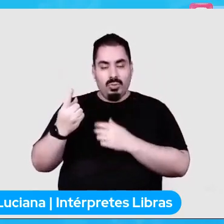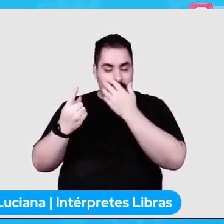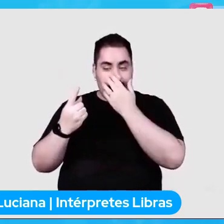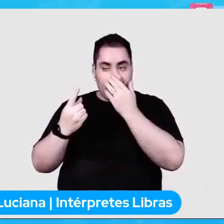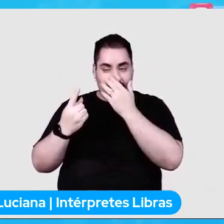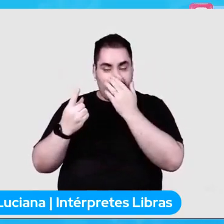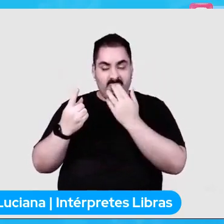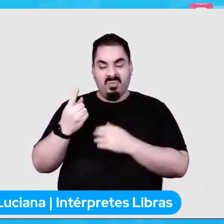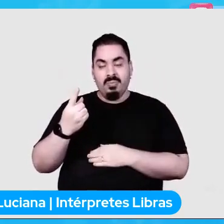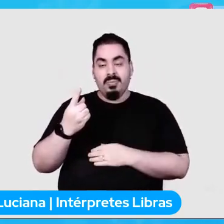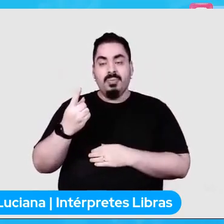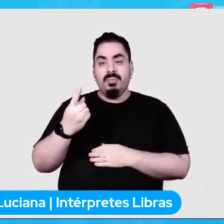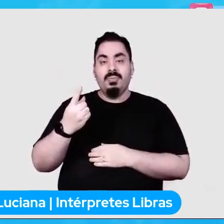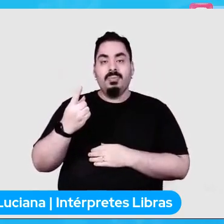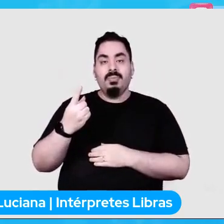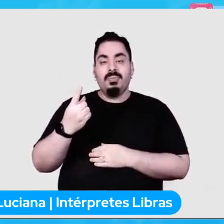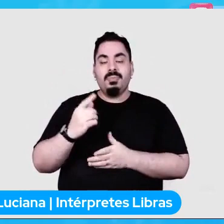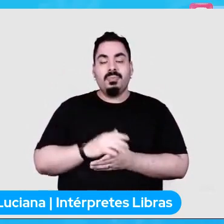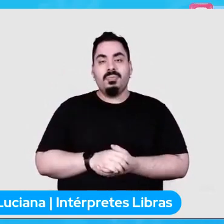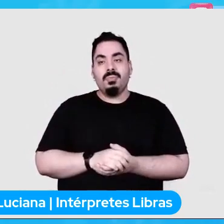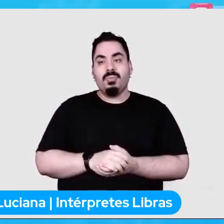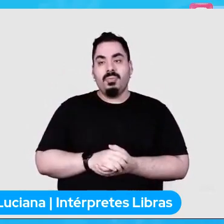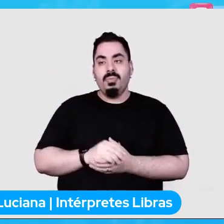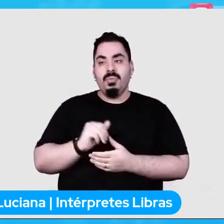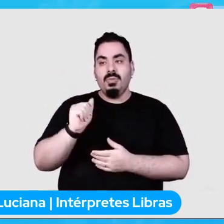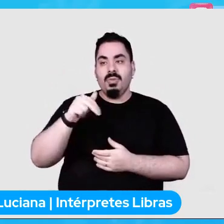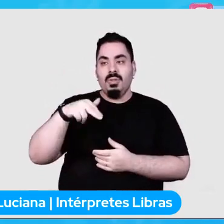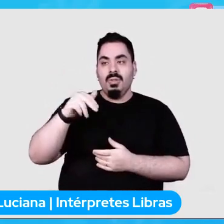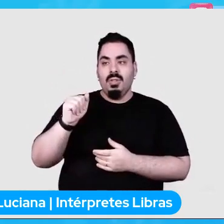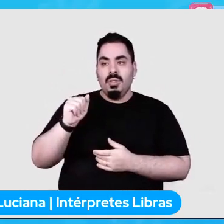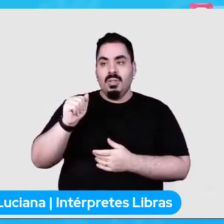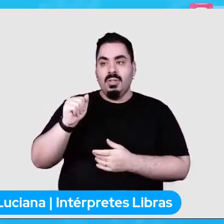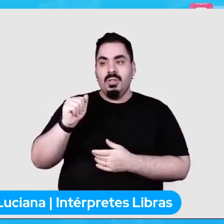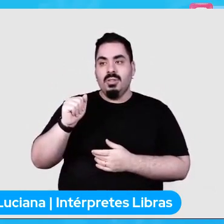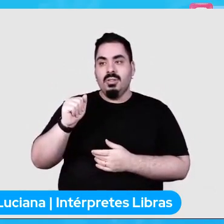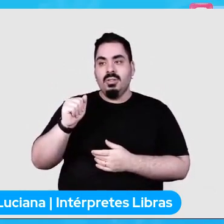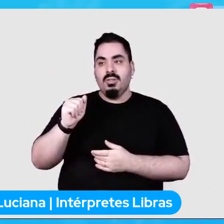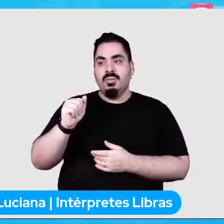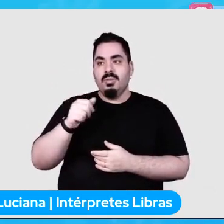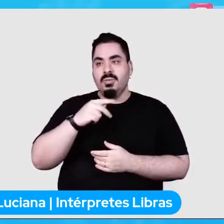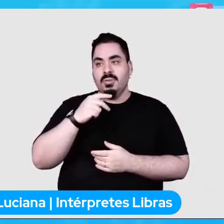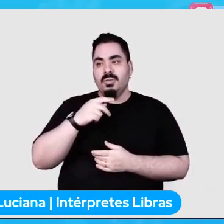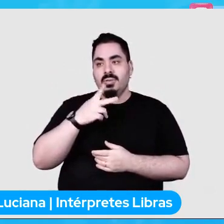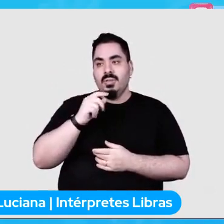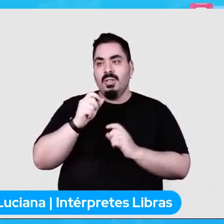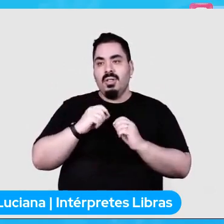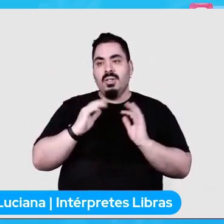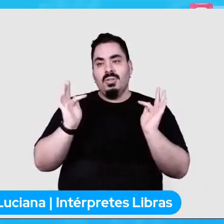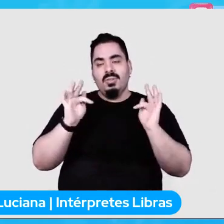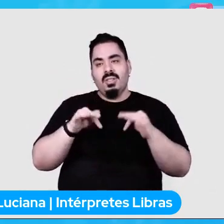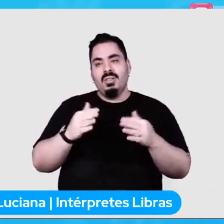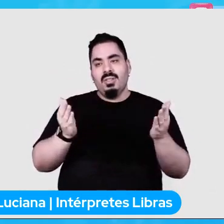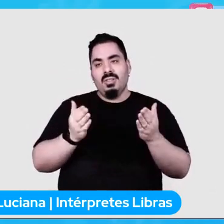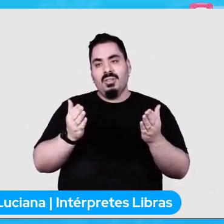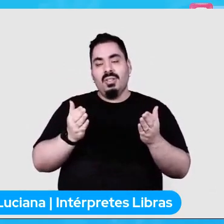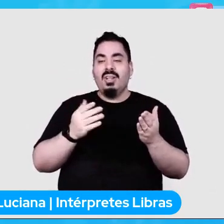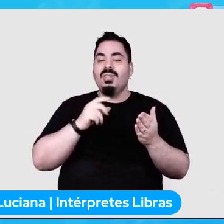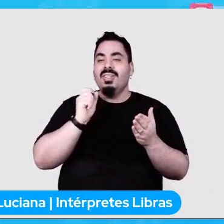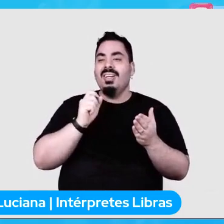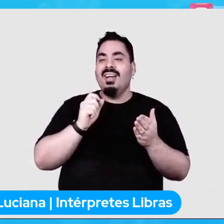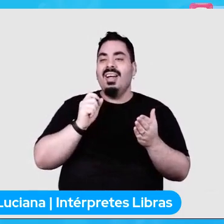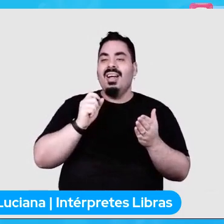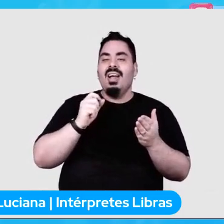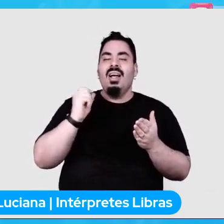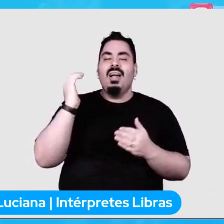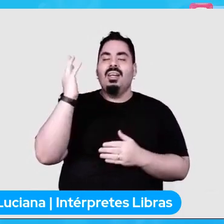e a Ana Spoy né eu vou agora finalizar ai que lindo Jason o esquema é